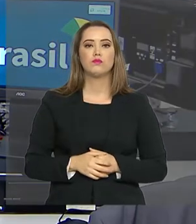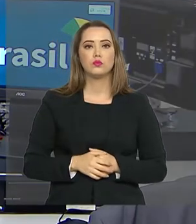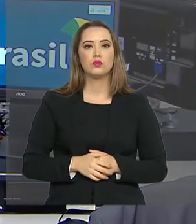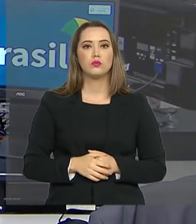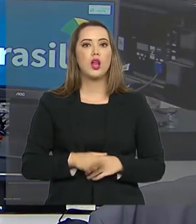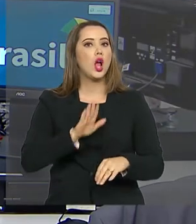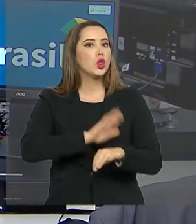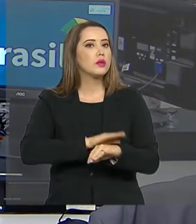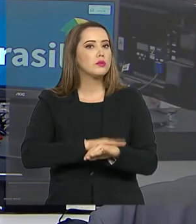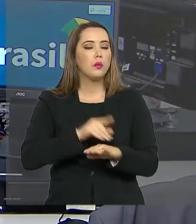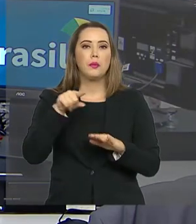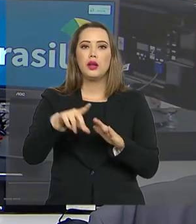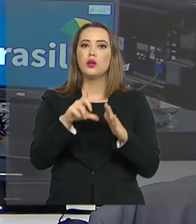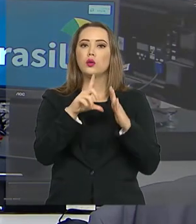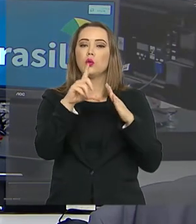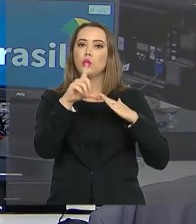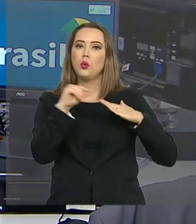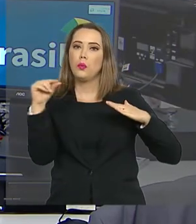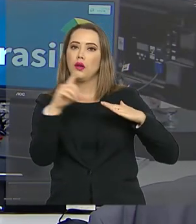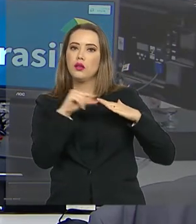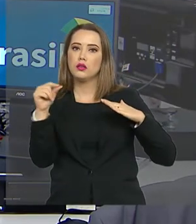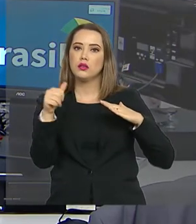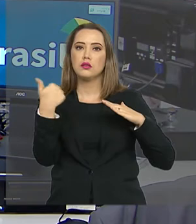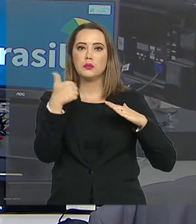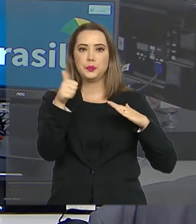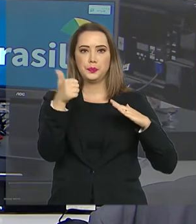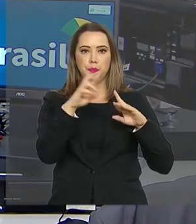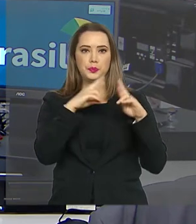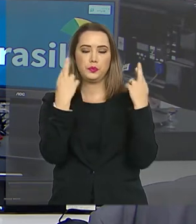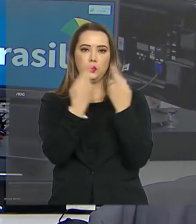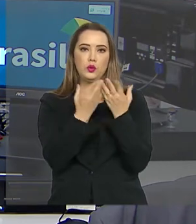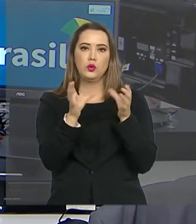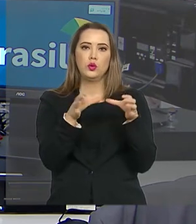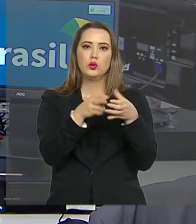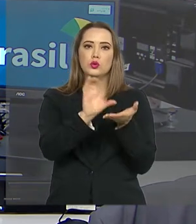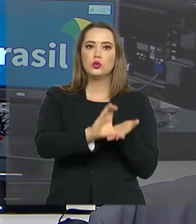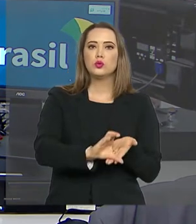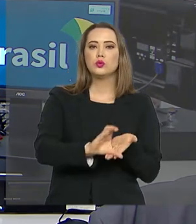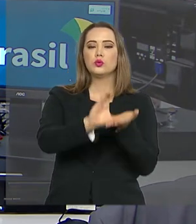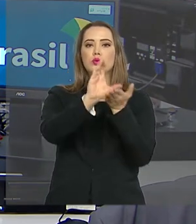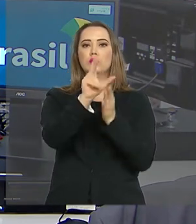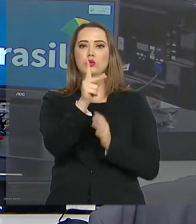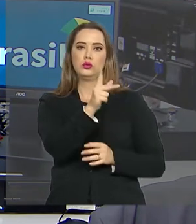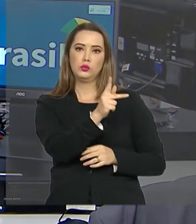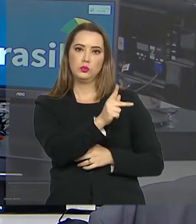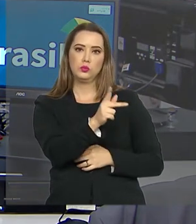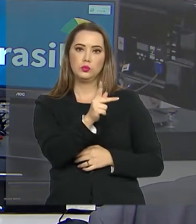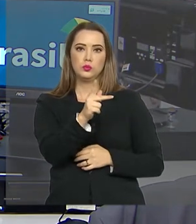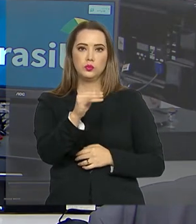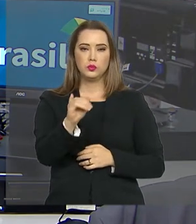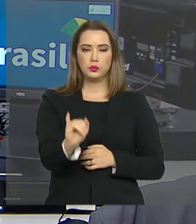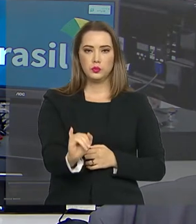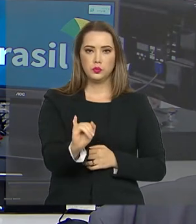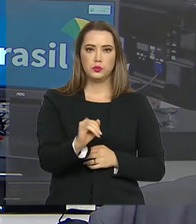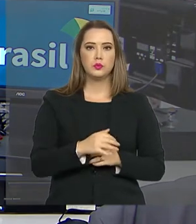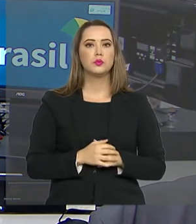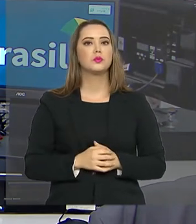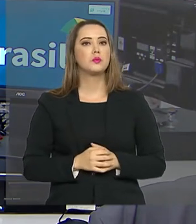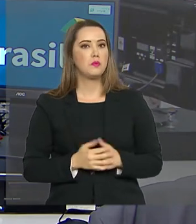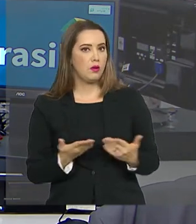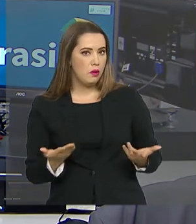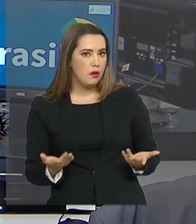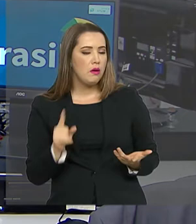Acontece, neste momento, no Palácio do Planalto, a 11ª reunião do Conselho do Programa de Parcerias de Investimentos.